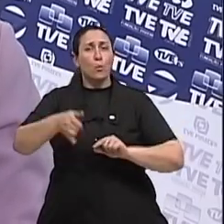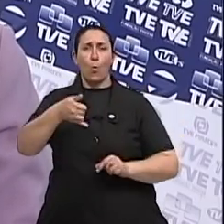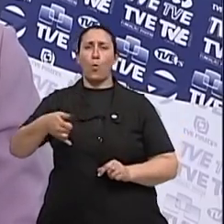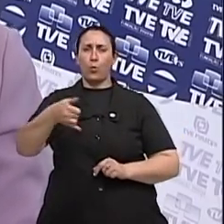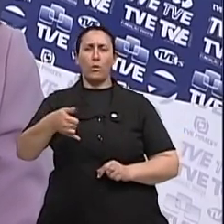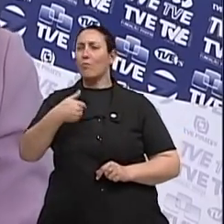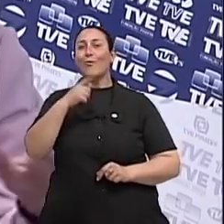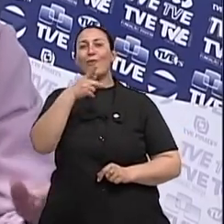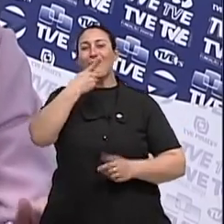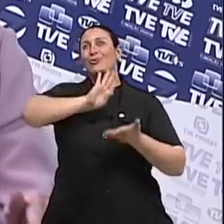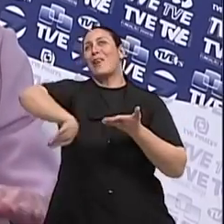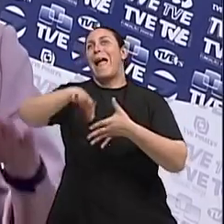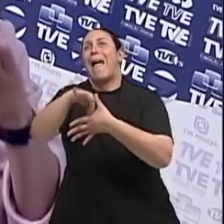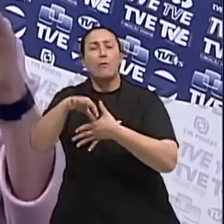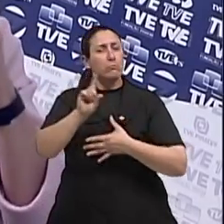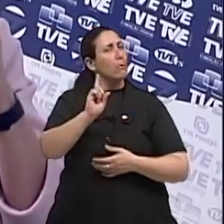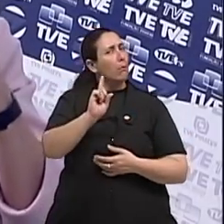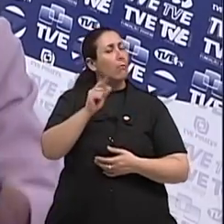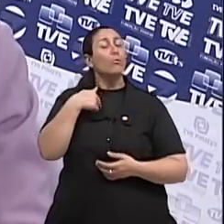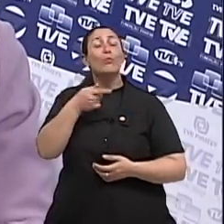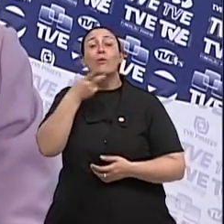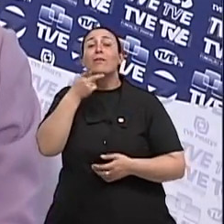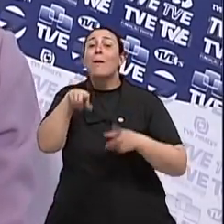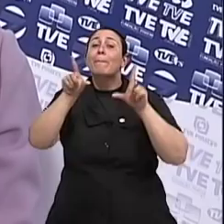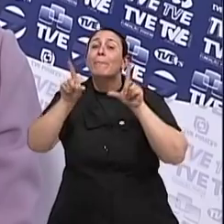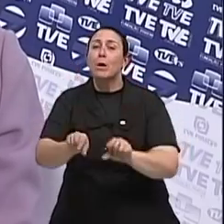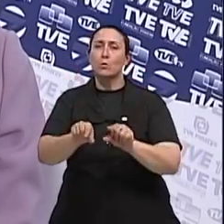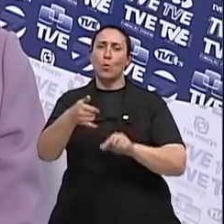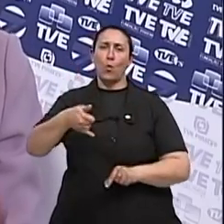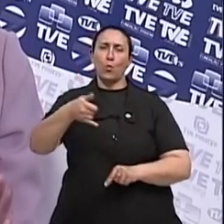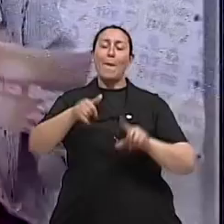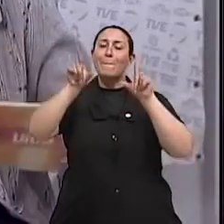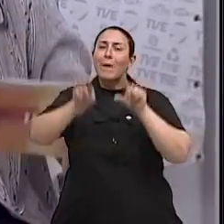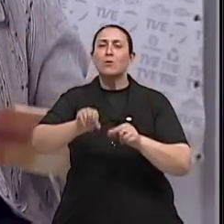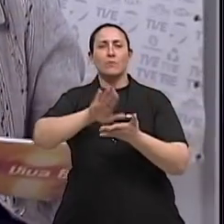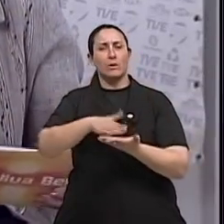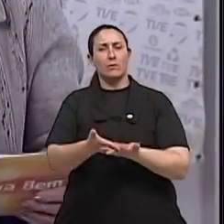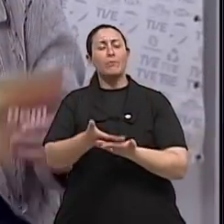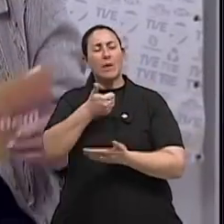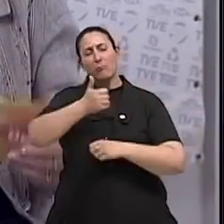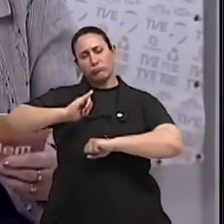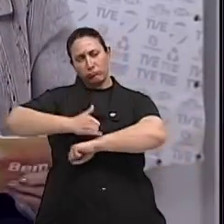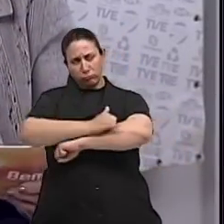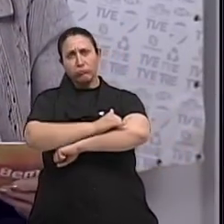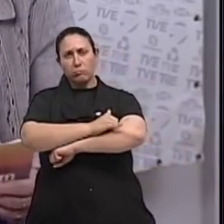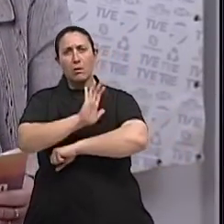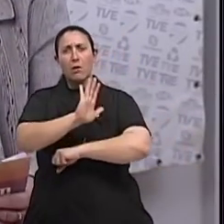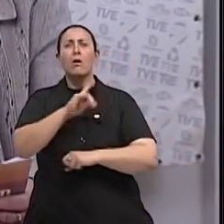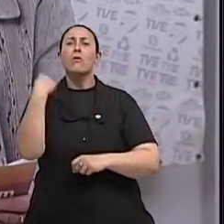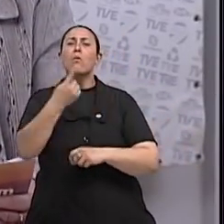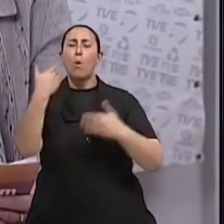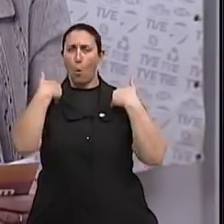Eu não falei tirar carne ou tirar isso ou tirar aquilo. É menos gordura e fritura. Sobre peso e obesidade, o nosso corpo vai